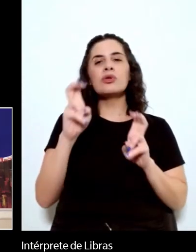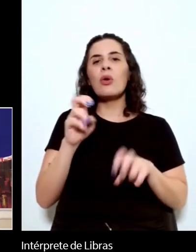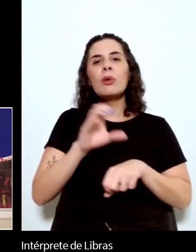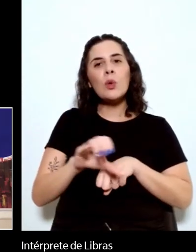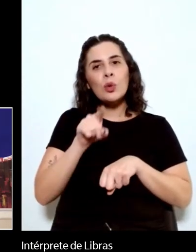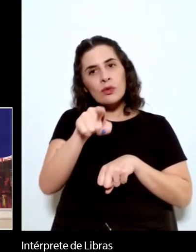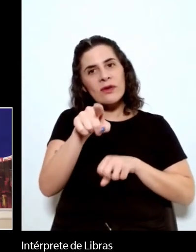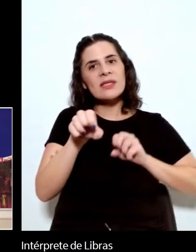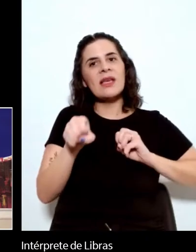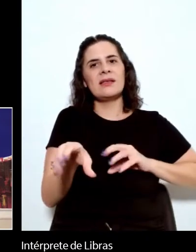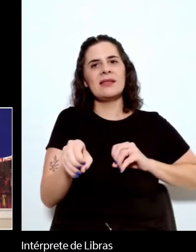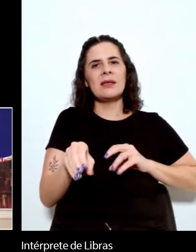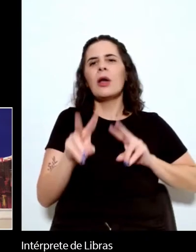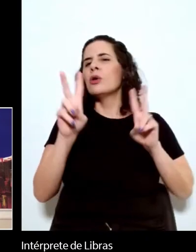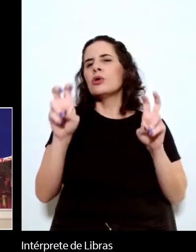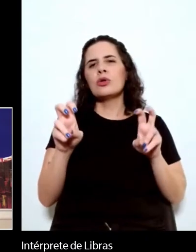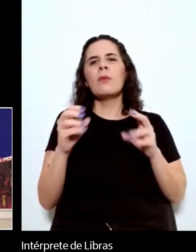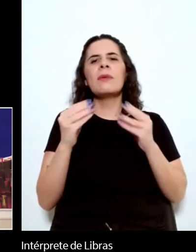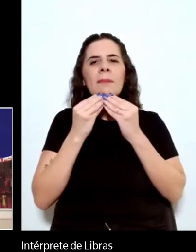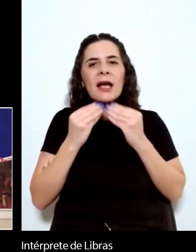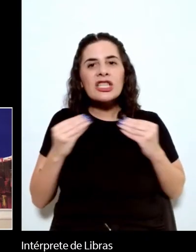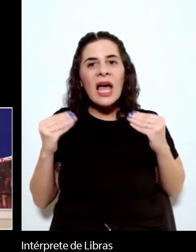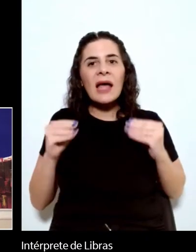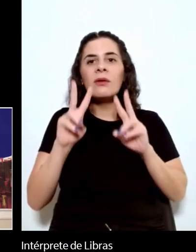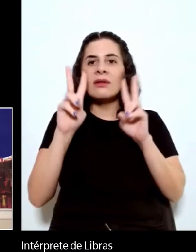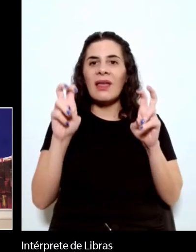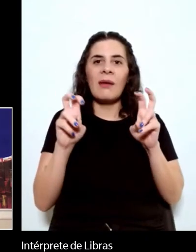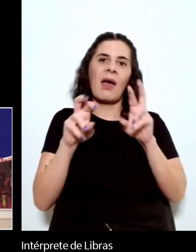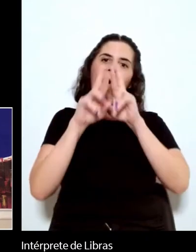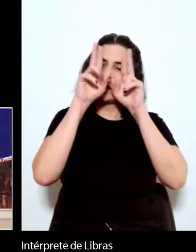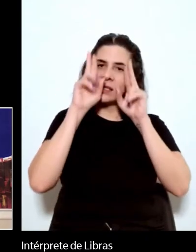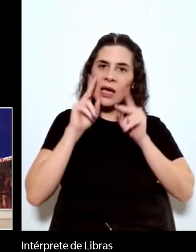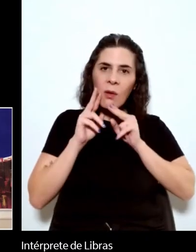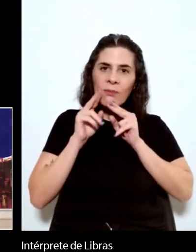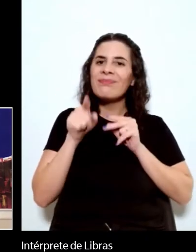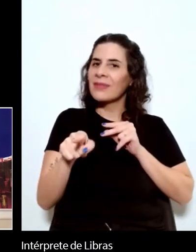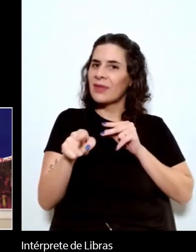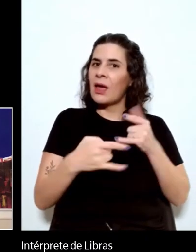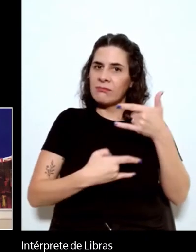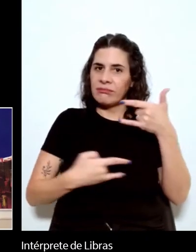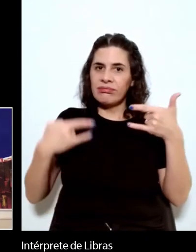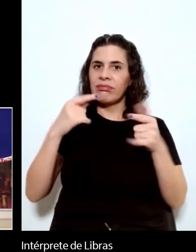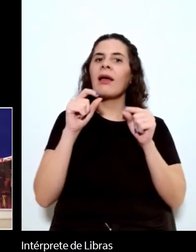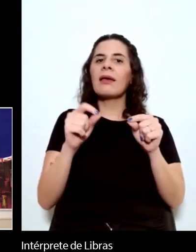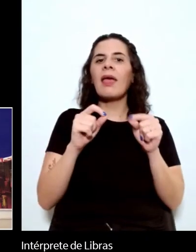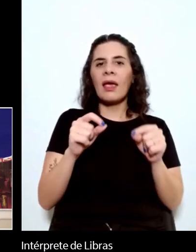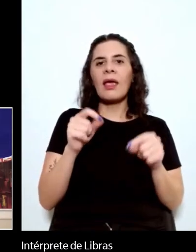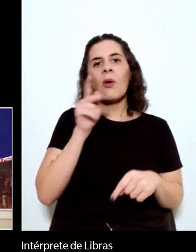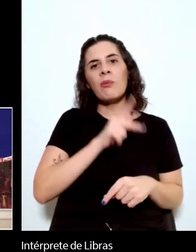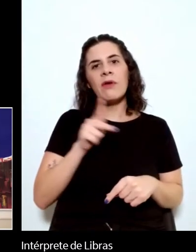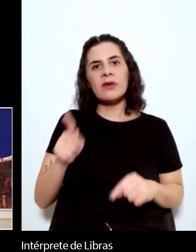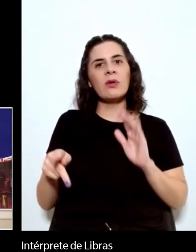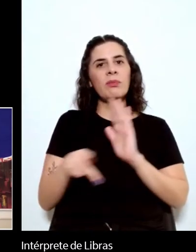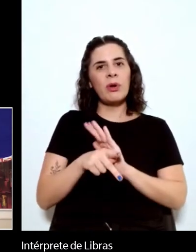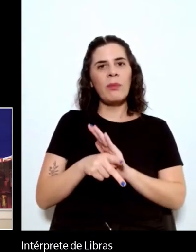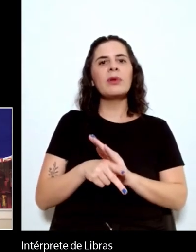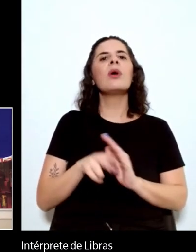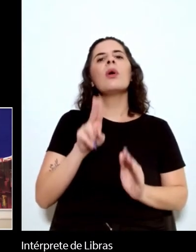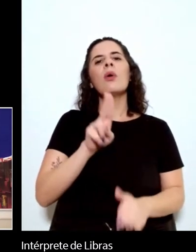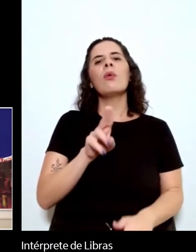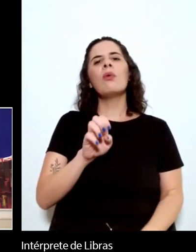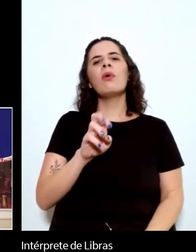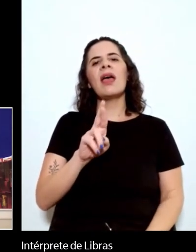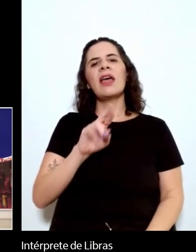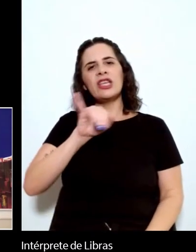ensinado, que é Machado e a Questão Racial e essa mesa contará com a moderação de um professor da UERJ, o Henrique Samin